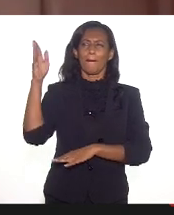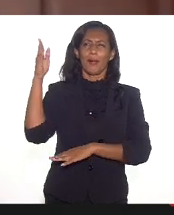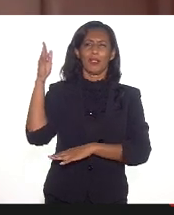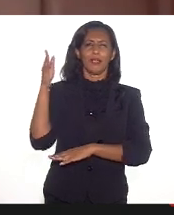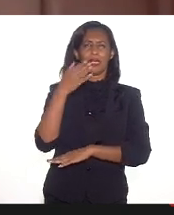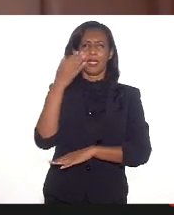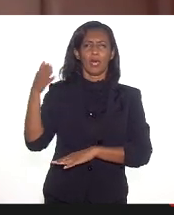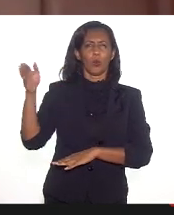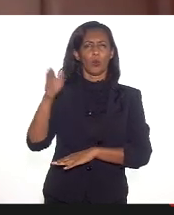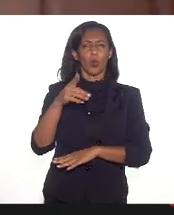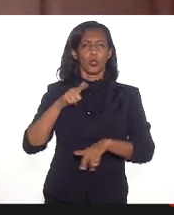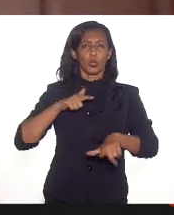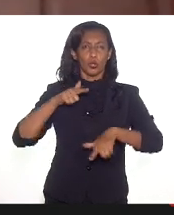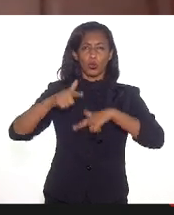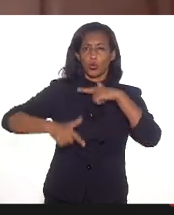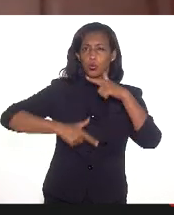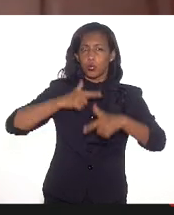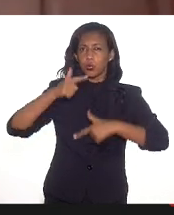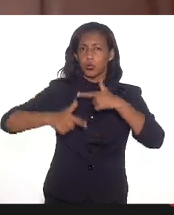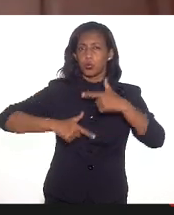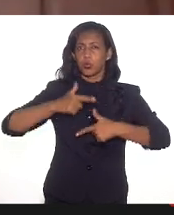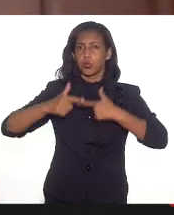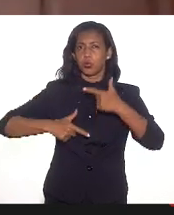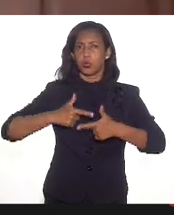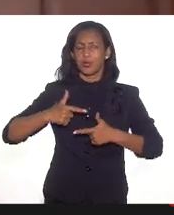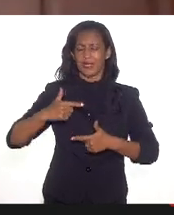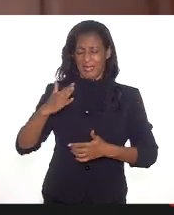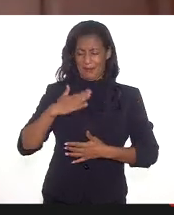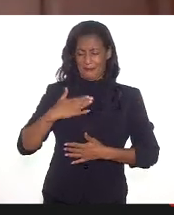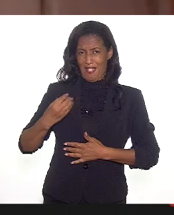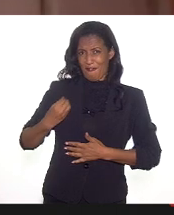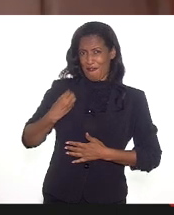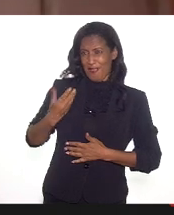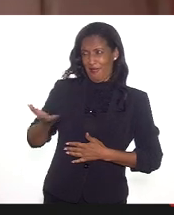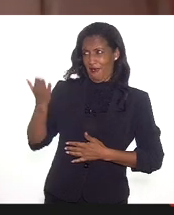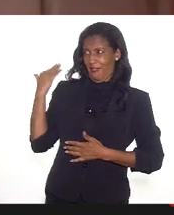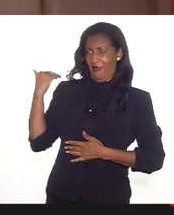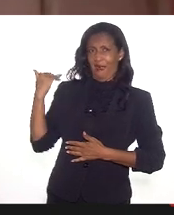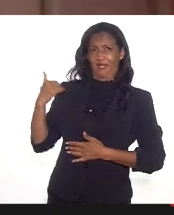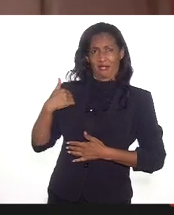da minha trajetória, como mulher favelada. Então,